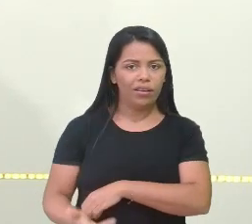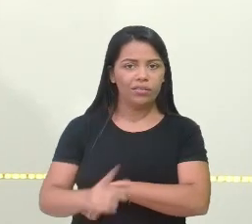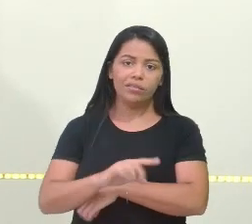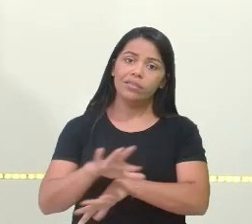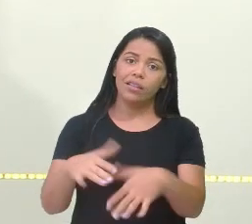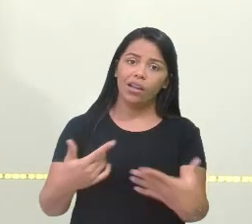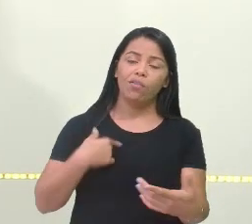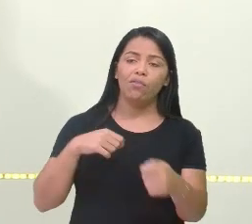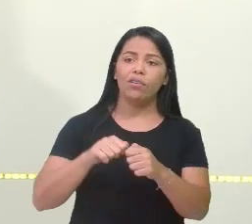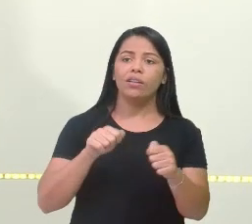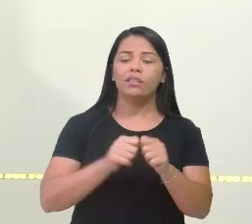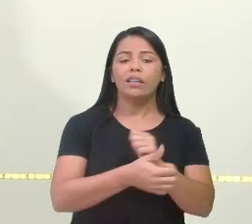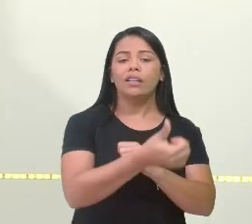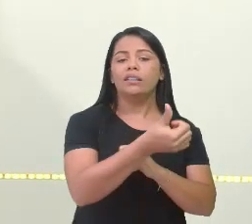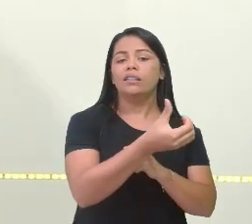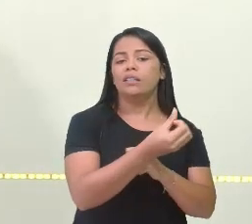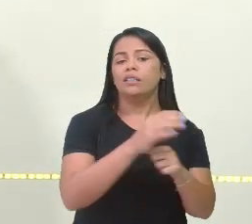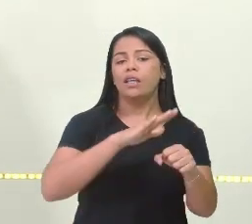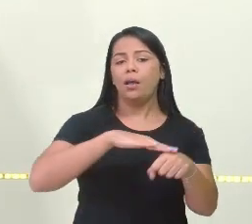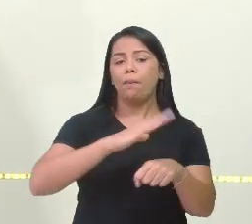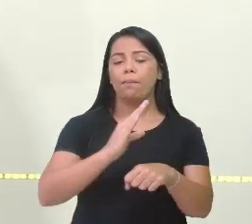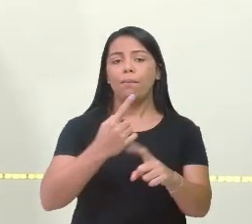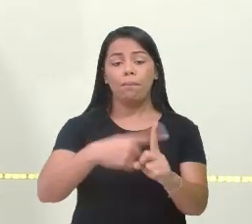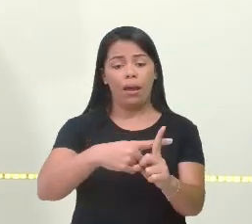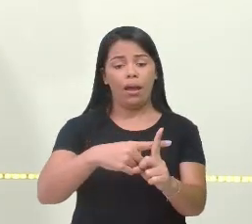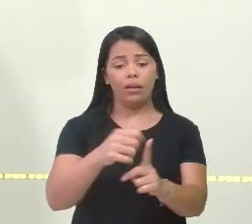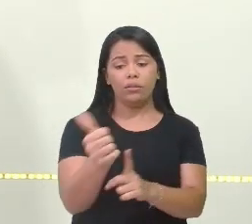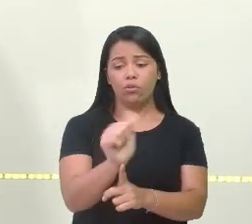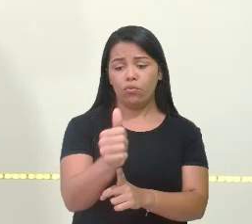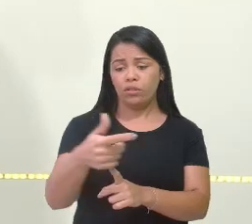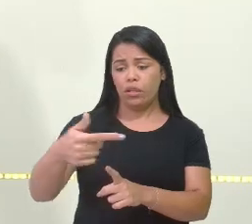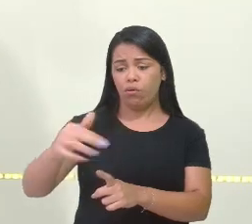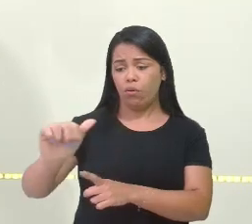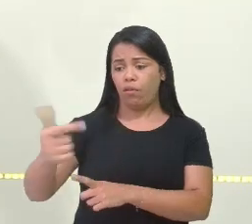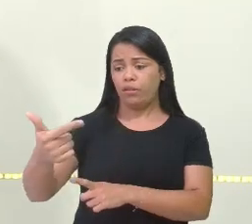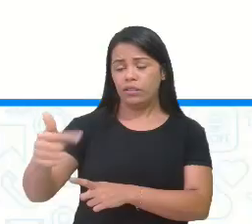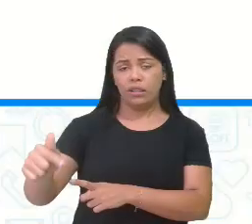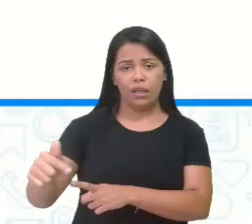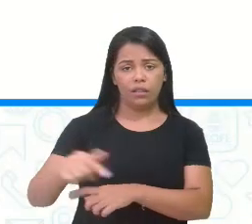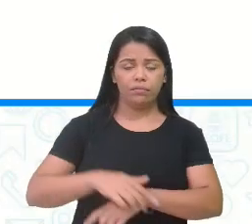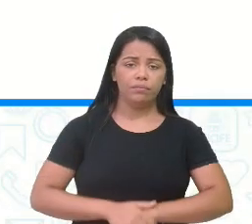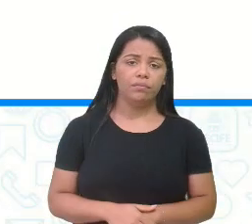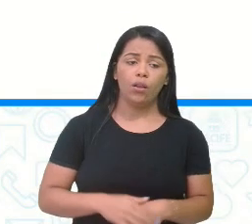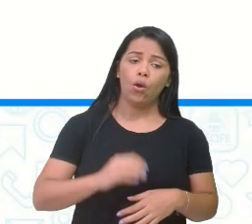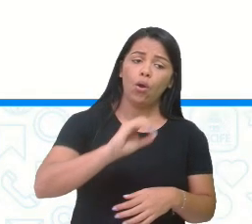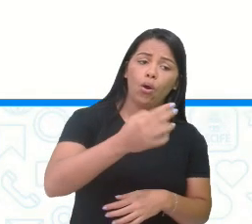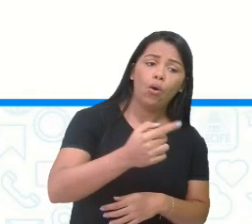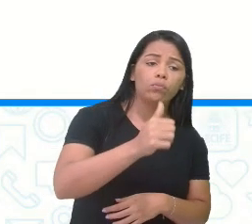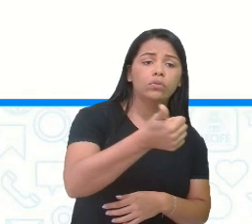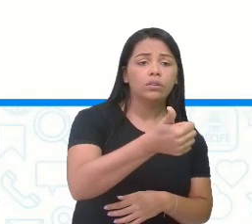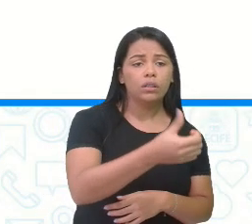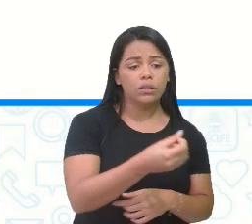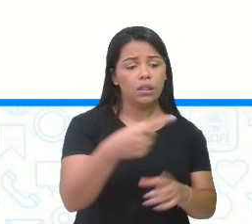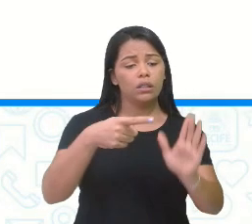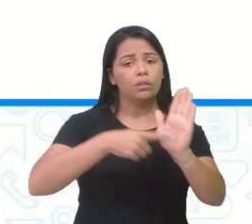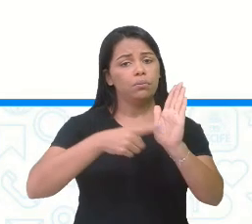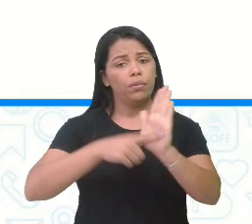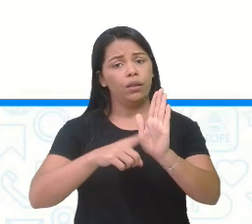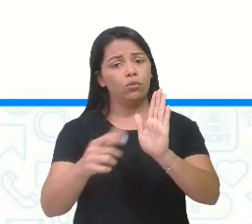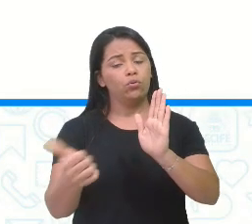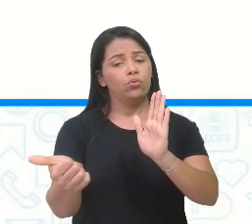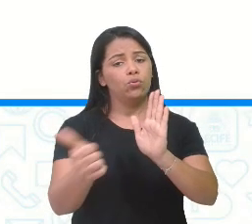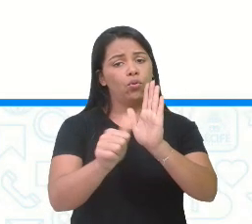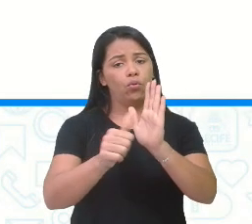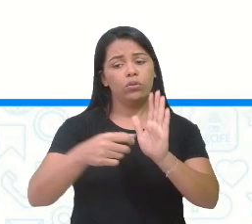fazer ali 16 mais 11 igual a 27? 16 menos 11 igual a 5?